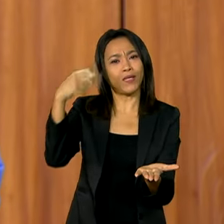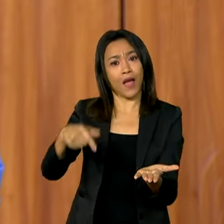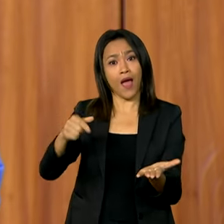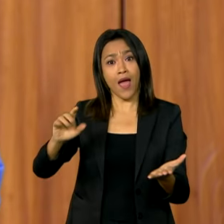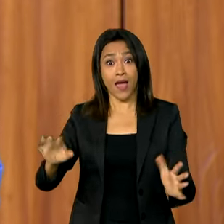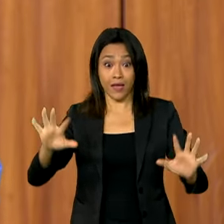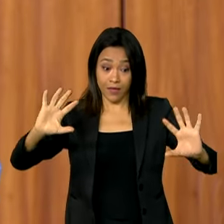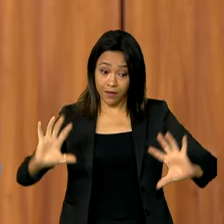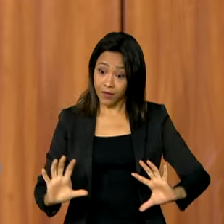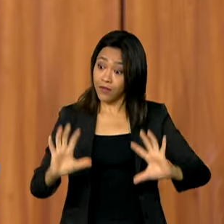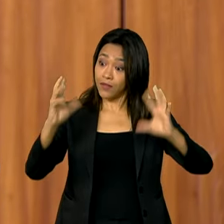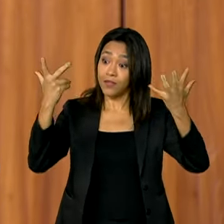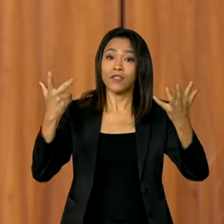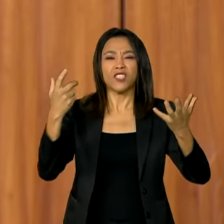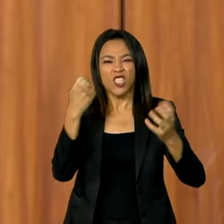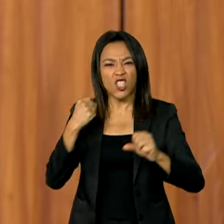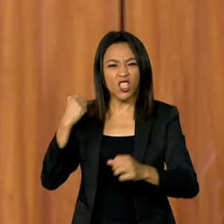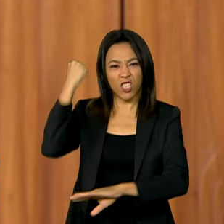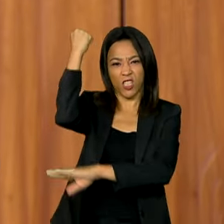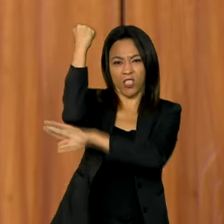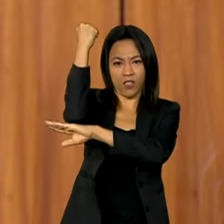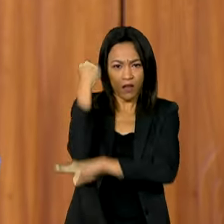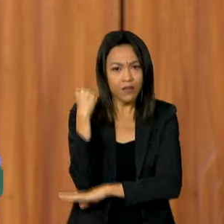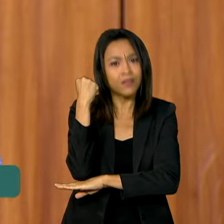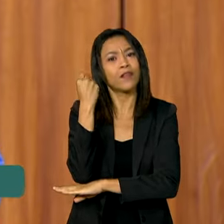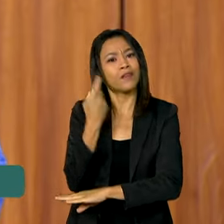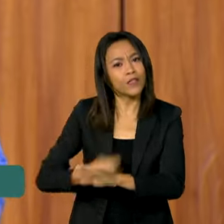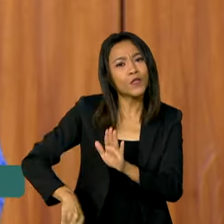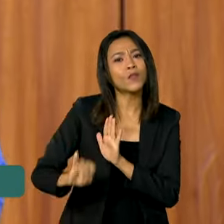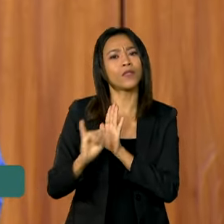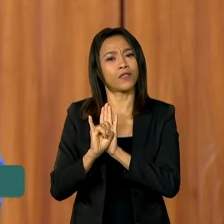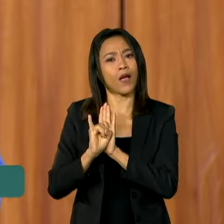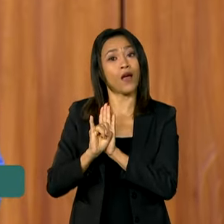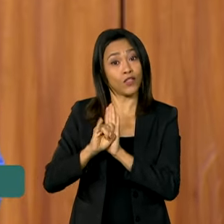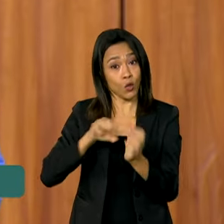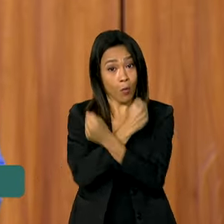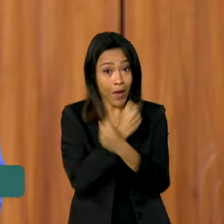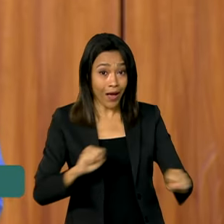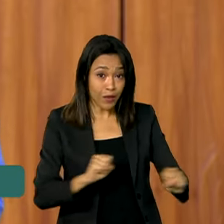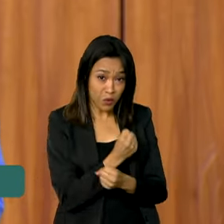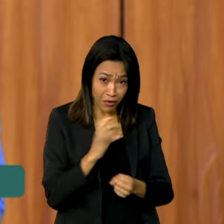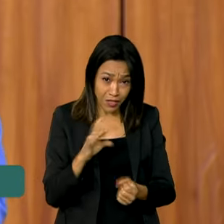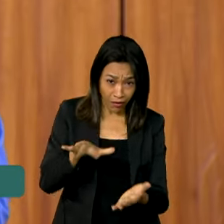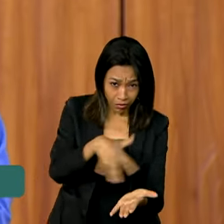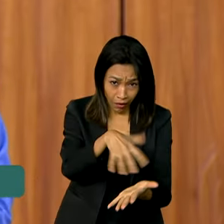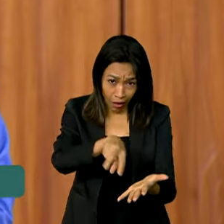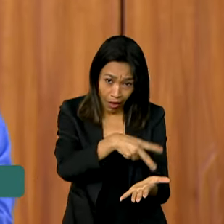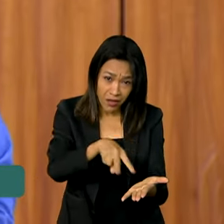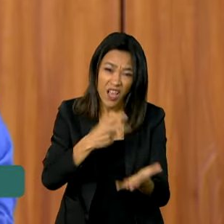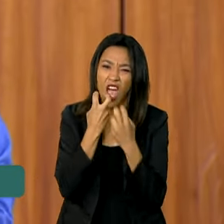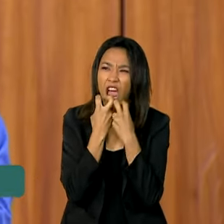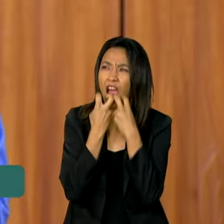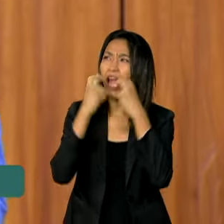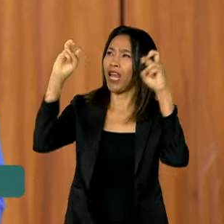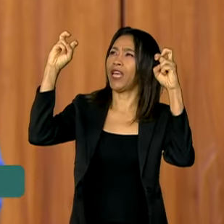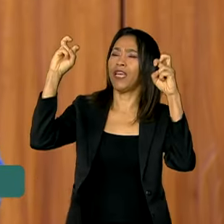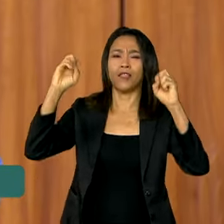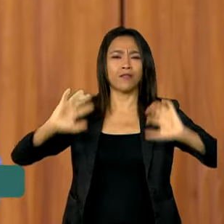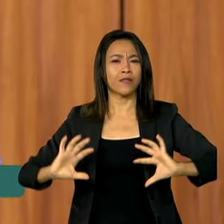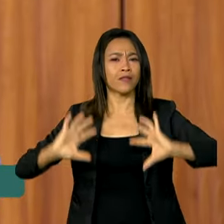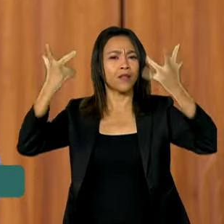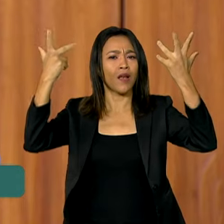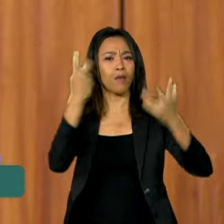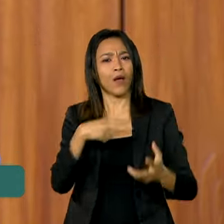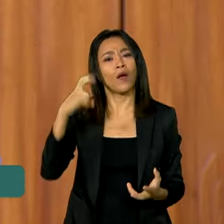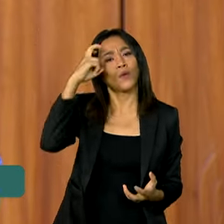rica da história de resistência e identidade. O Maracatu é muito mais do que uma dança, é um grito, é uma celebração da cultura popular